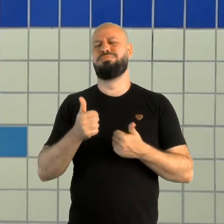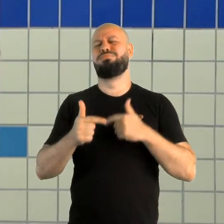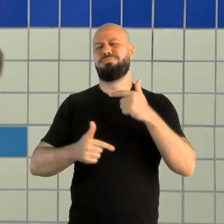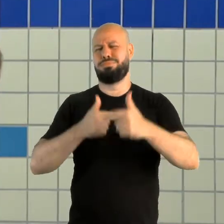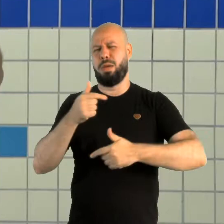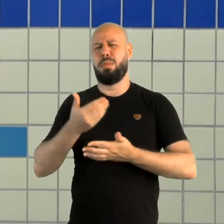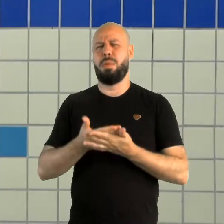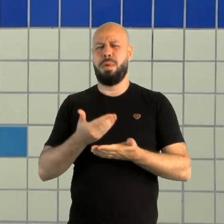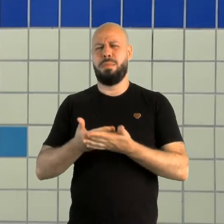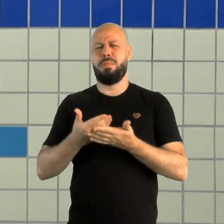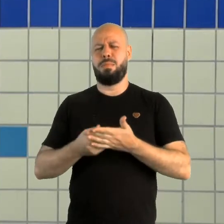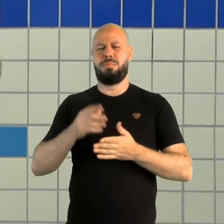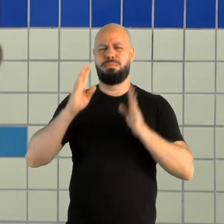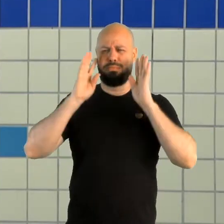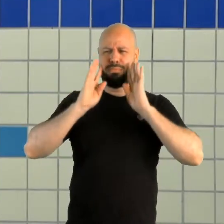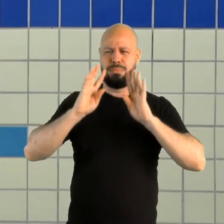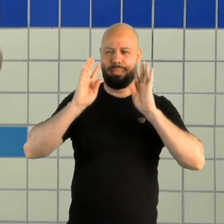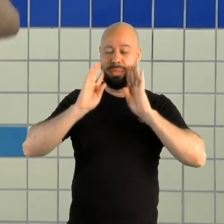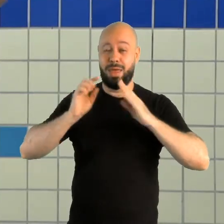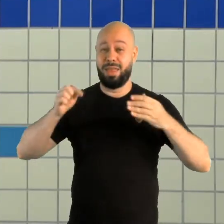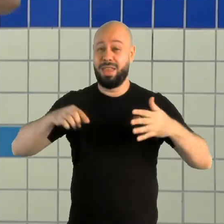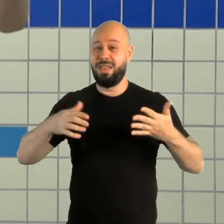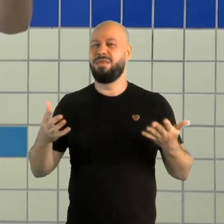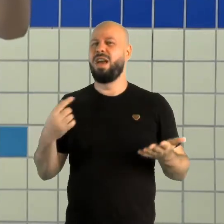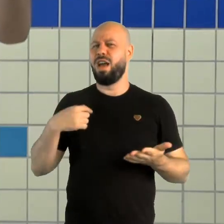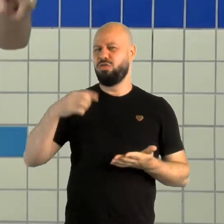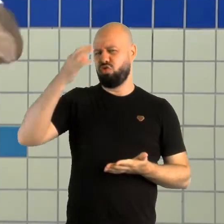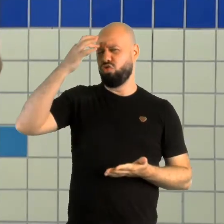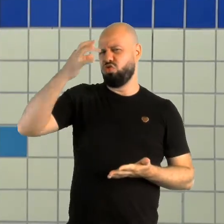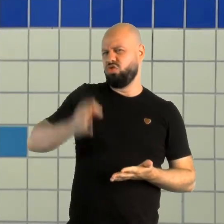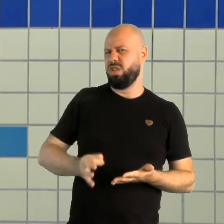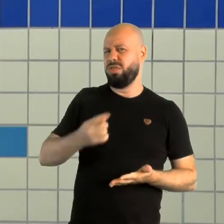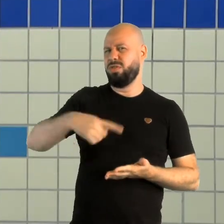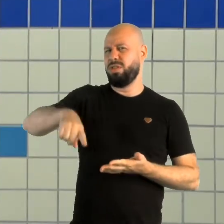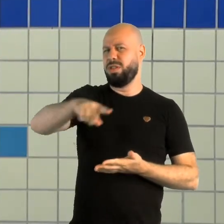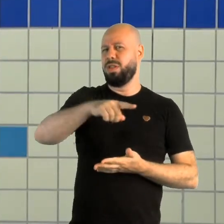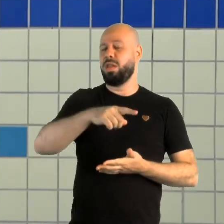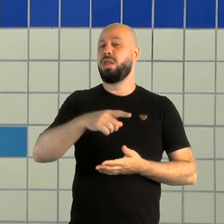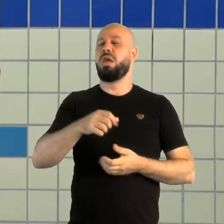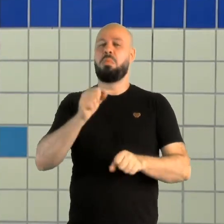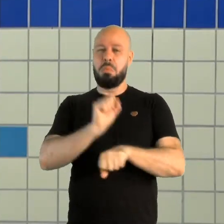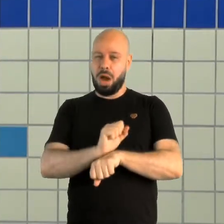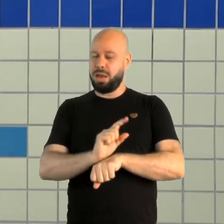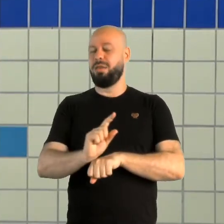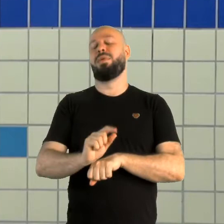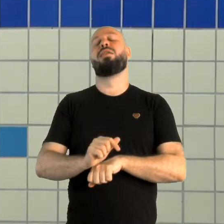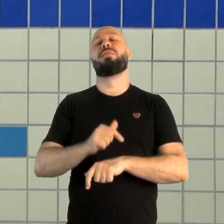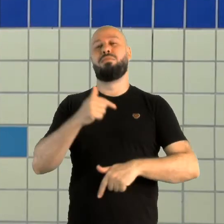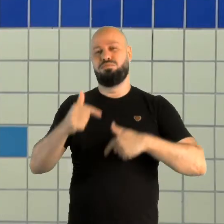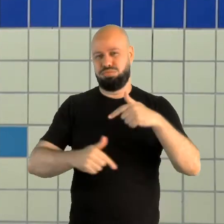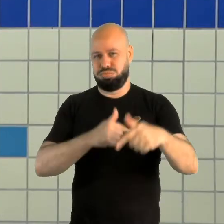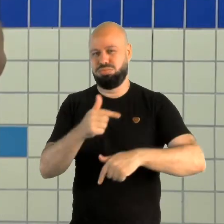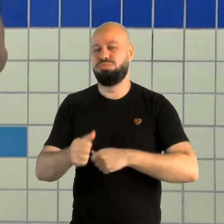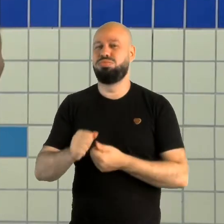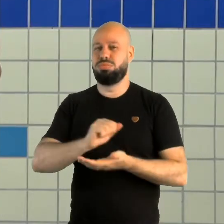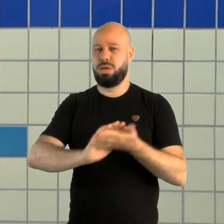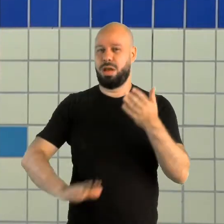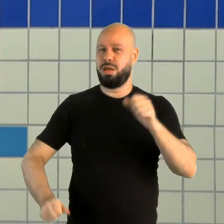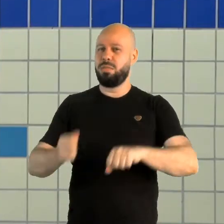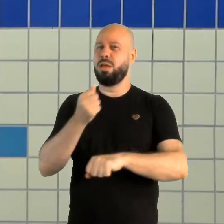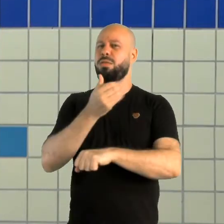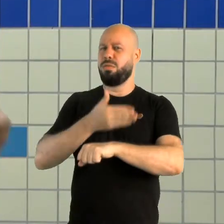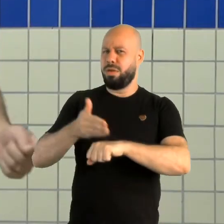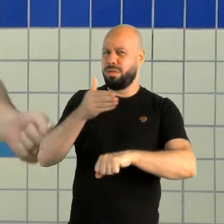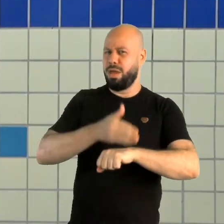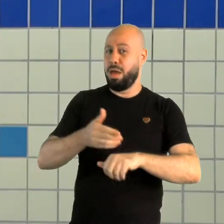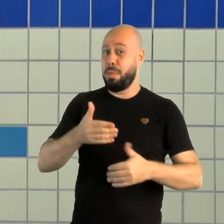tem muita coisa bacana e eu tenho certeza que você aí de casa não tá perdendo tempo e tá fazendo as nossas atividades, então pra ficar muito